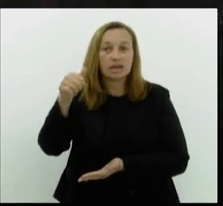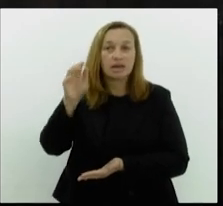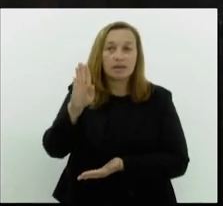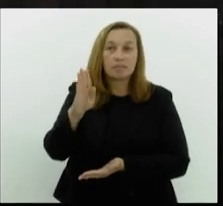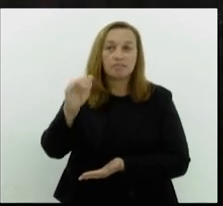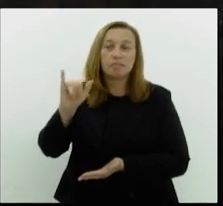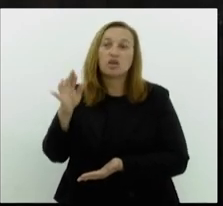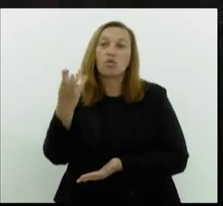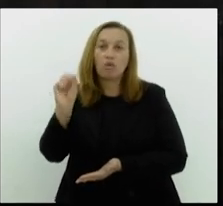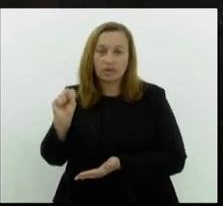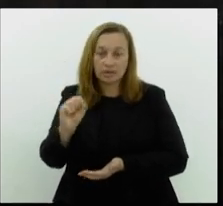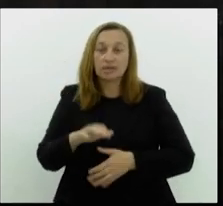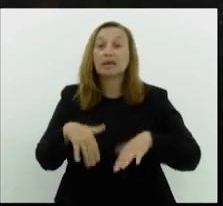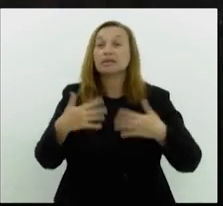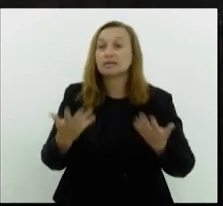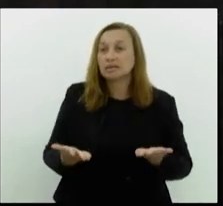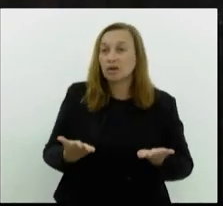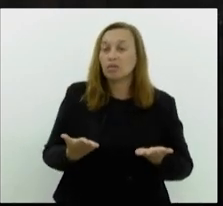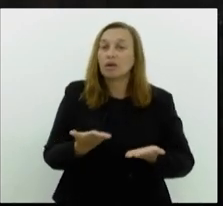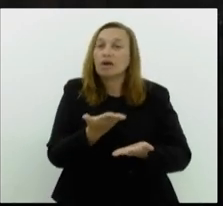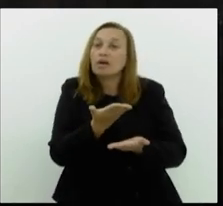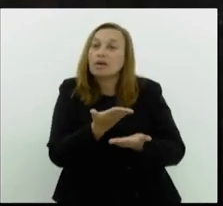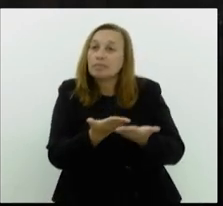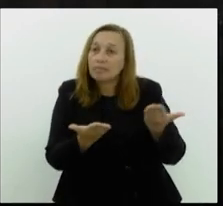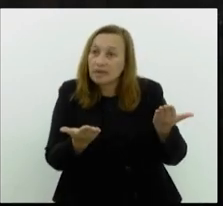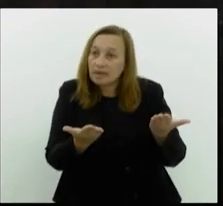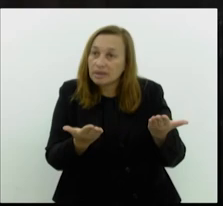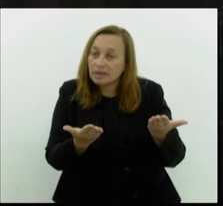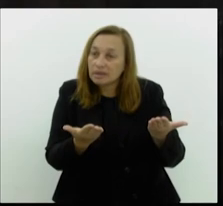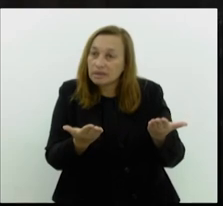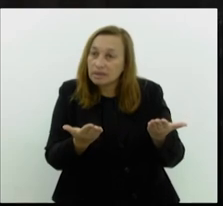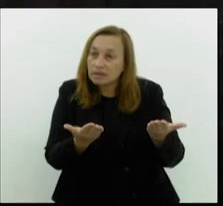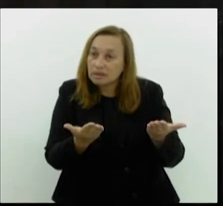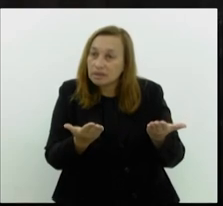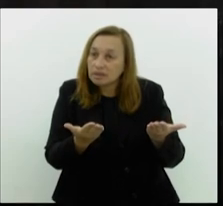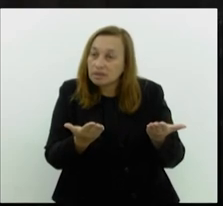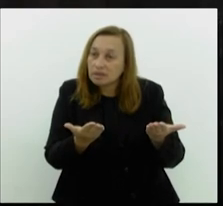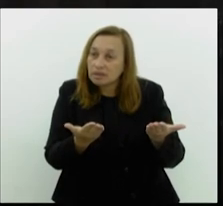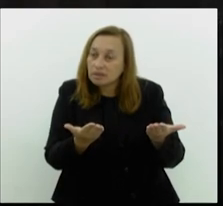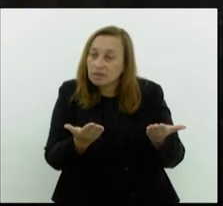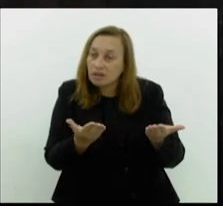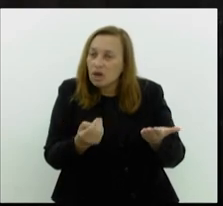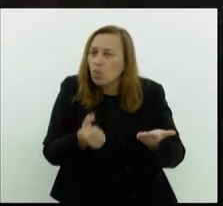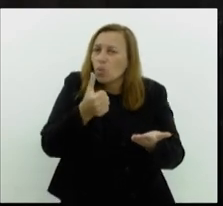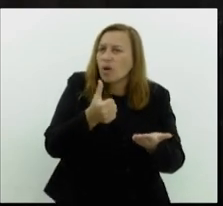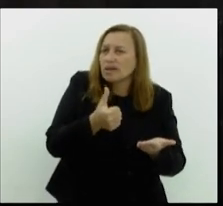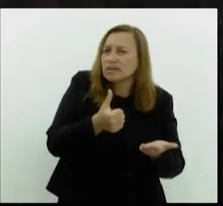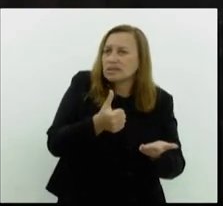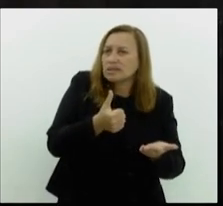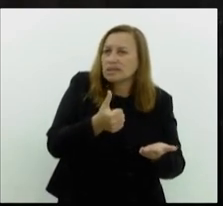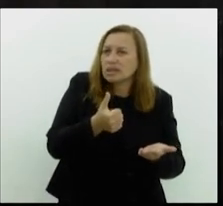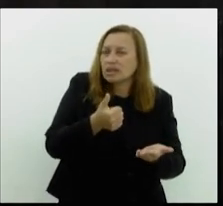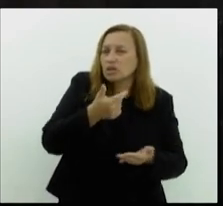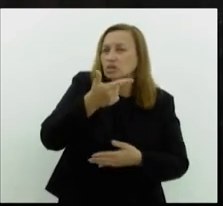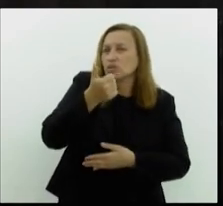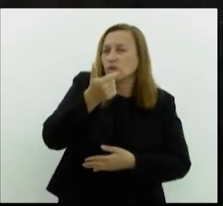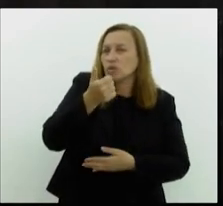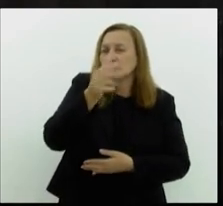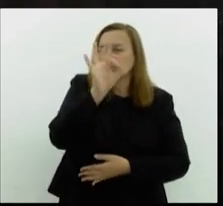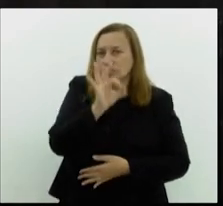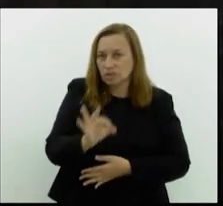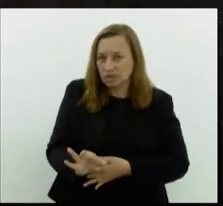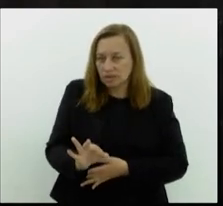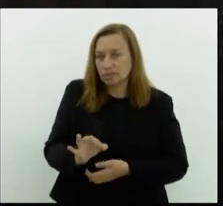Então, o déficit, o déficit é quase 12%